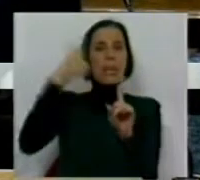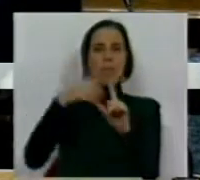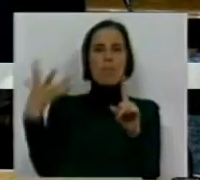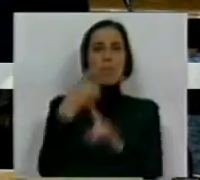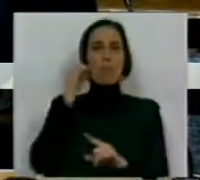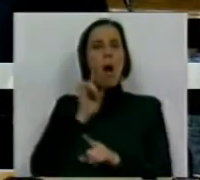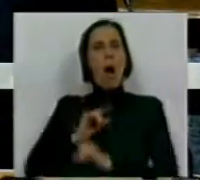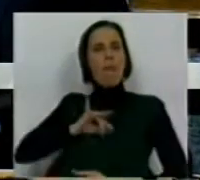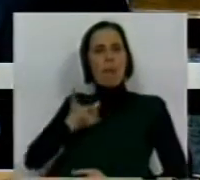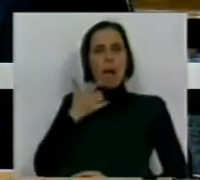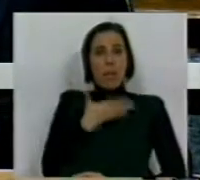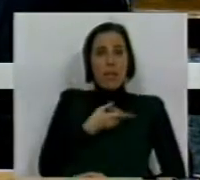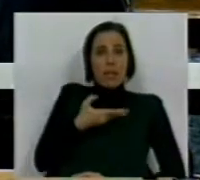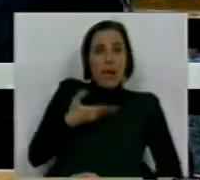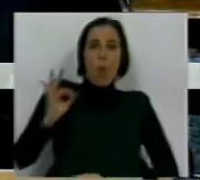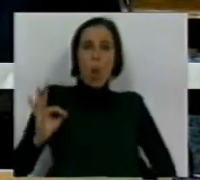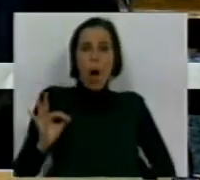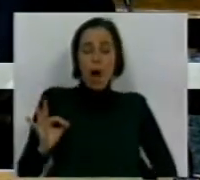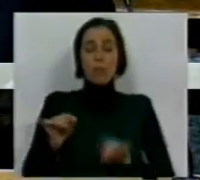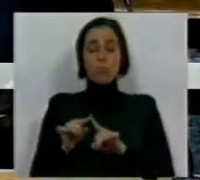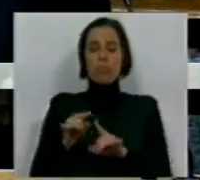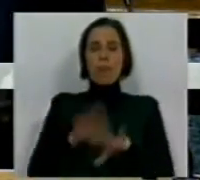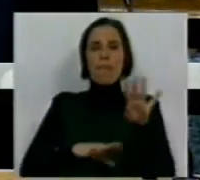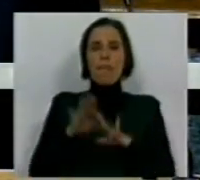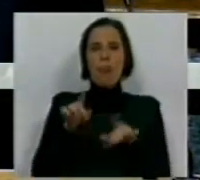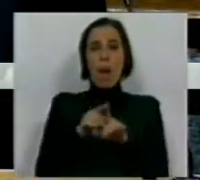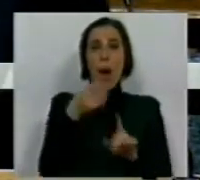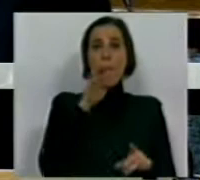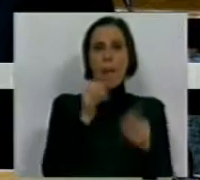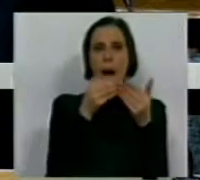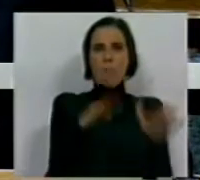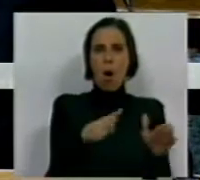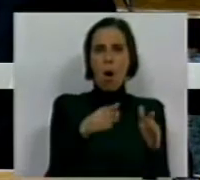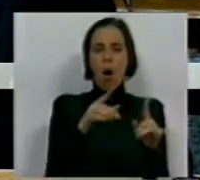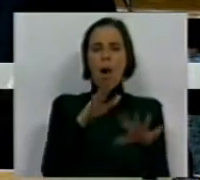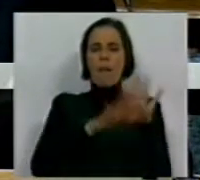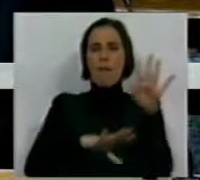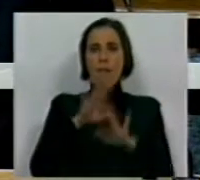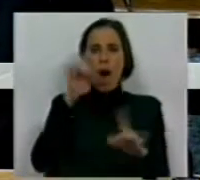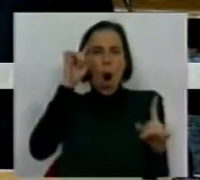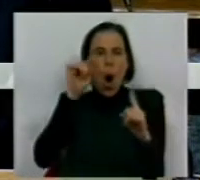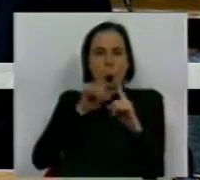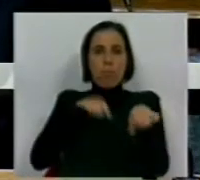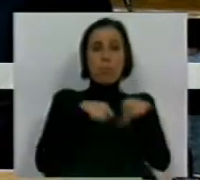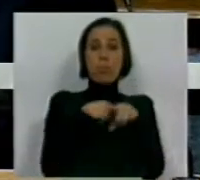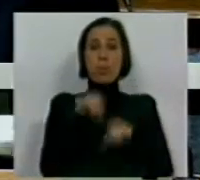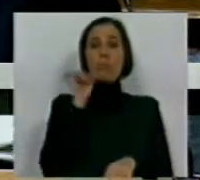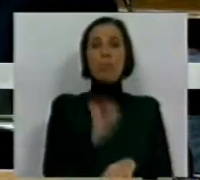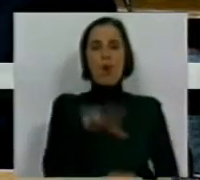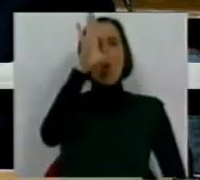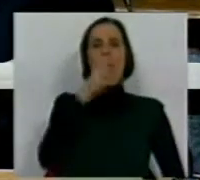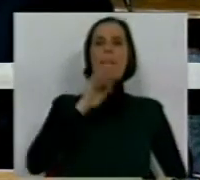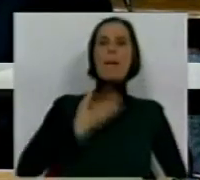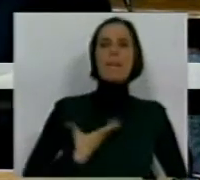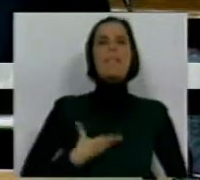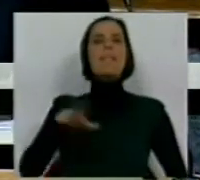conquistas do 25 de abril de 1974. Usando as portas que o PS abriu para concretizar o seu objetivo político, o Governo